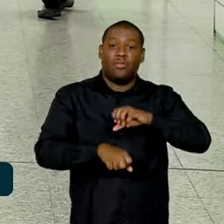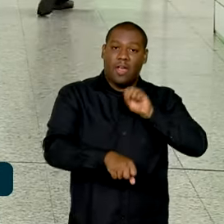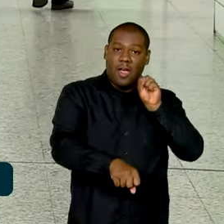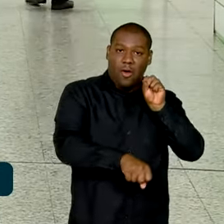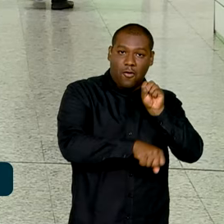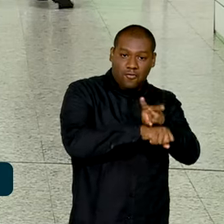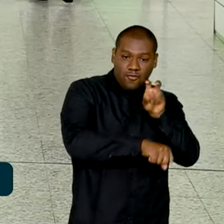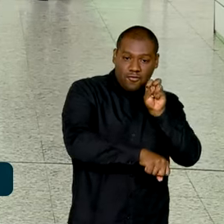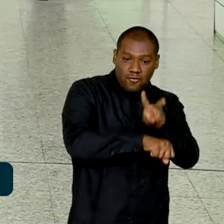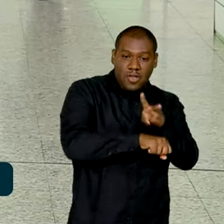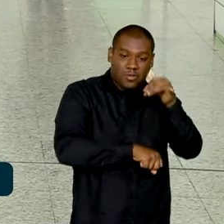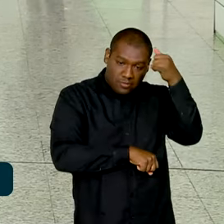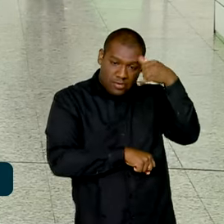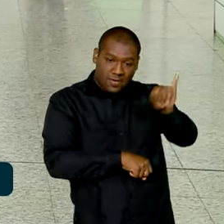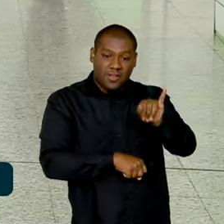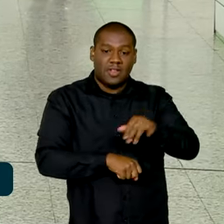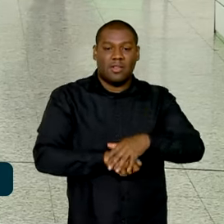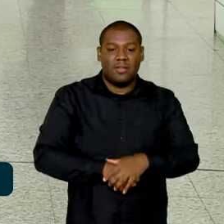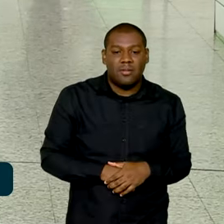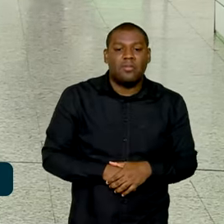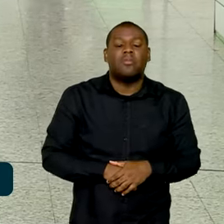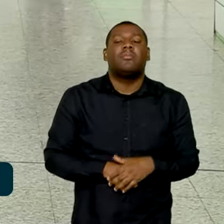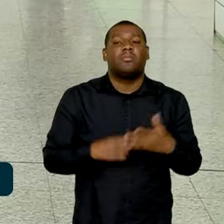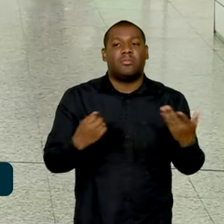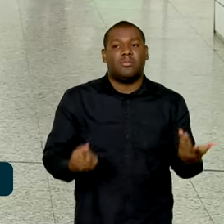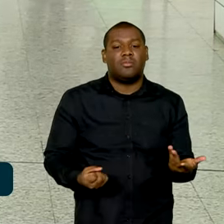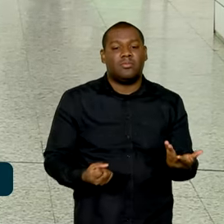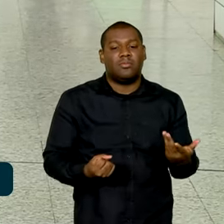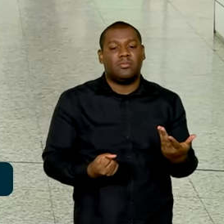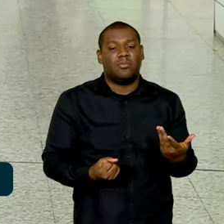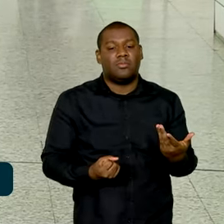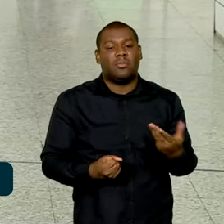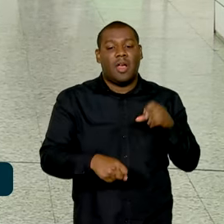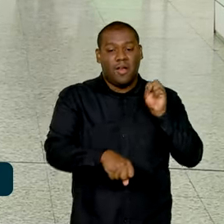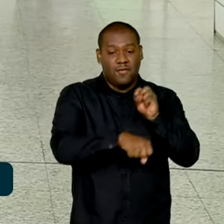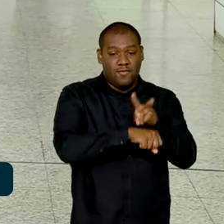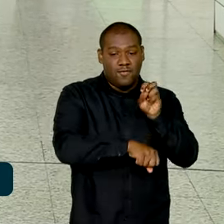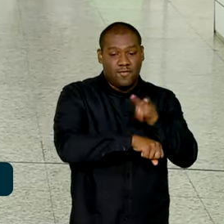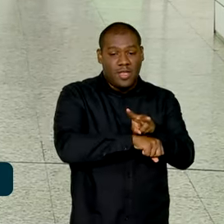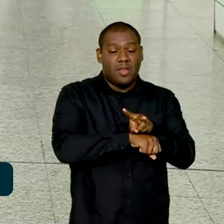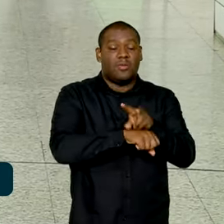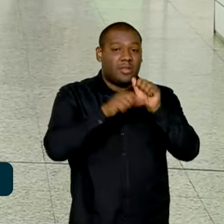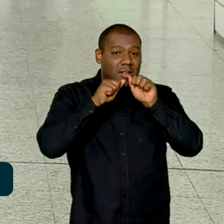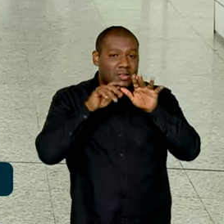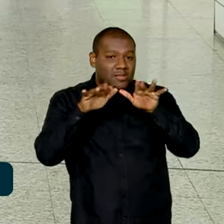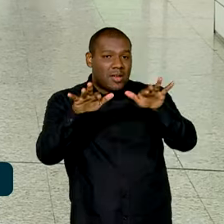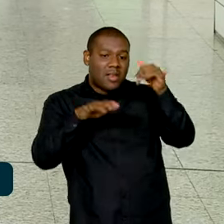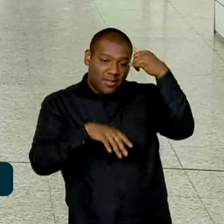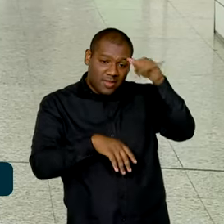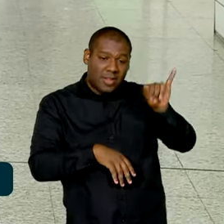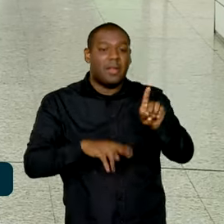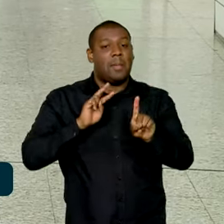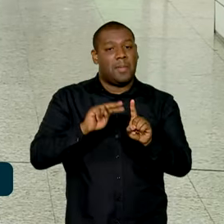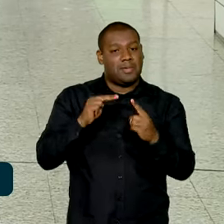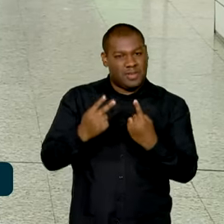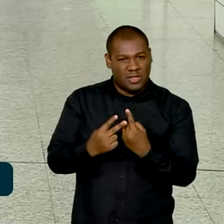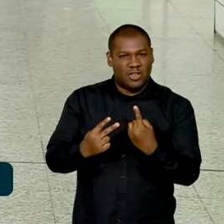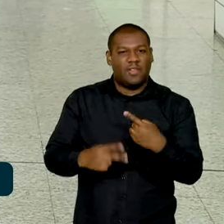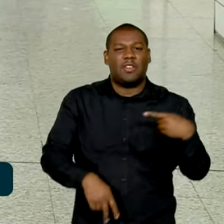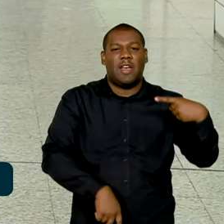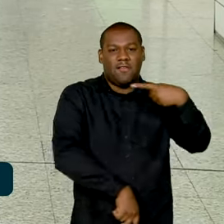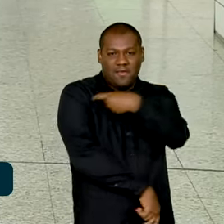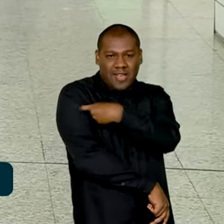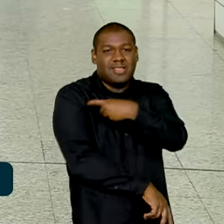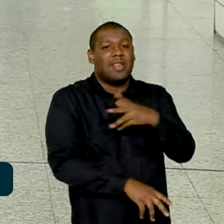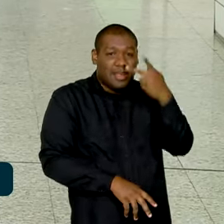protegendo contra os principais vírus em circulação no Brasil. A estimativa é de que 75 milhões de